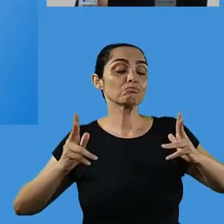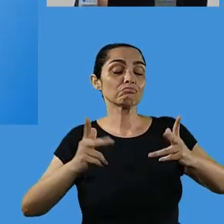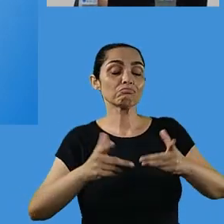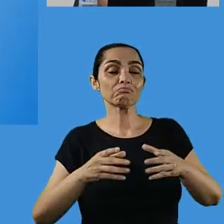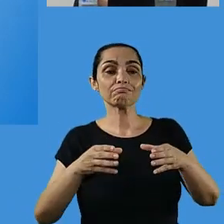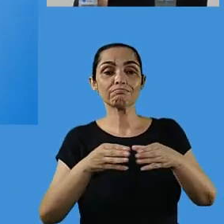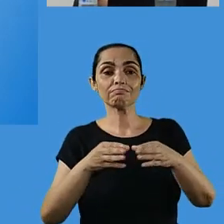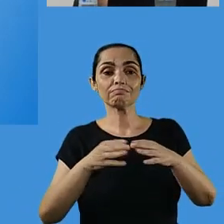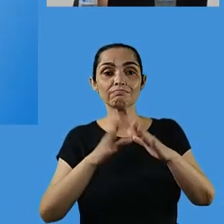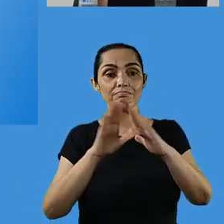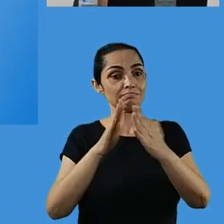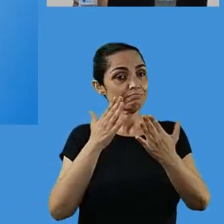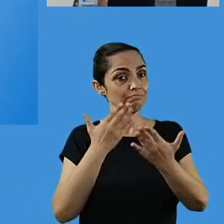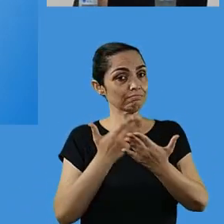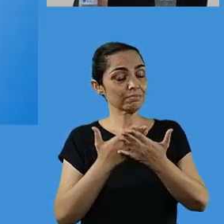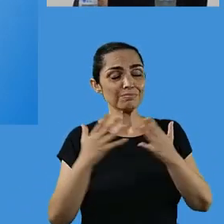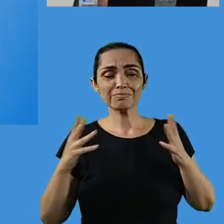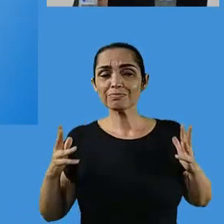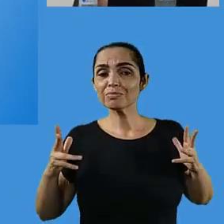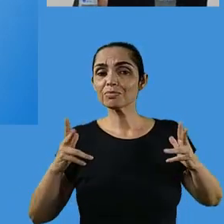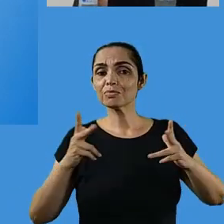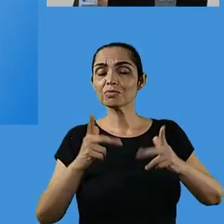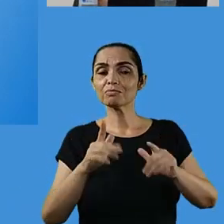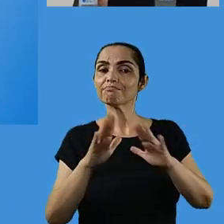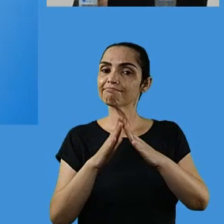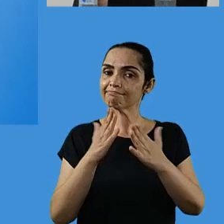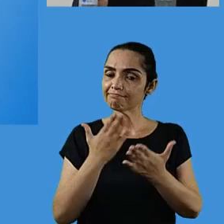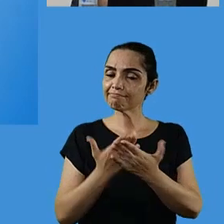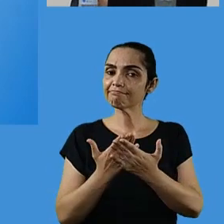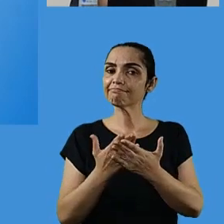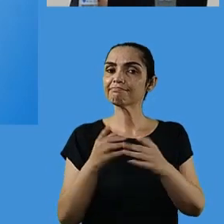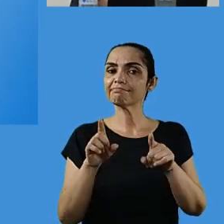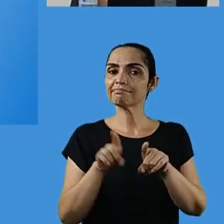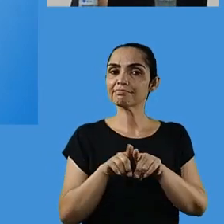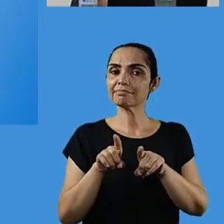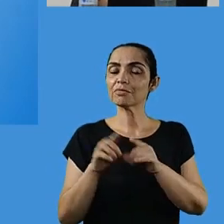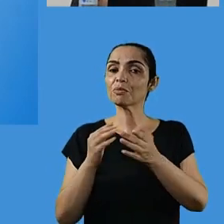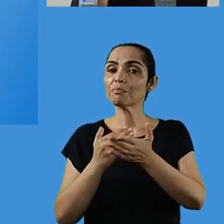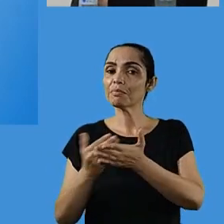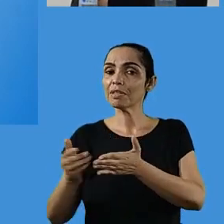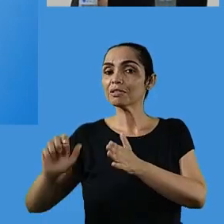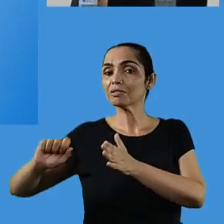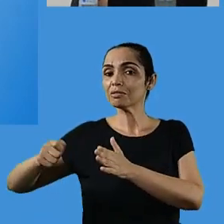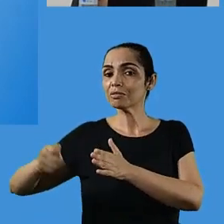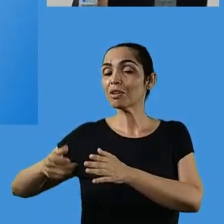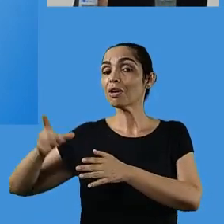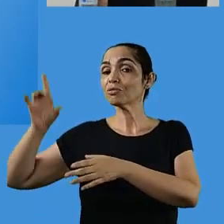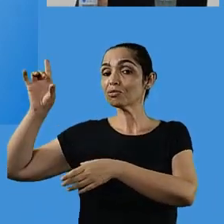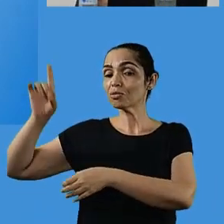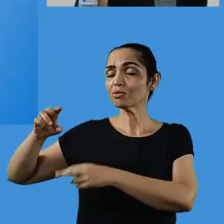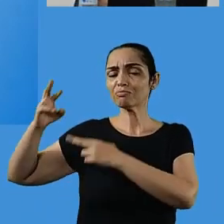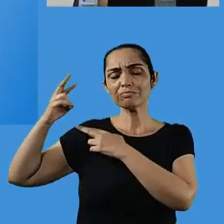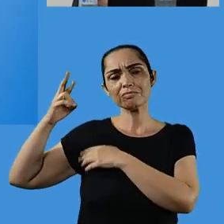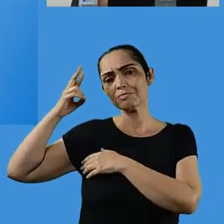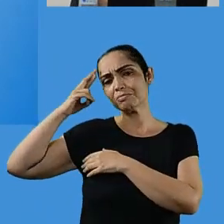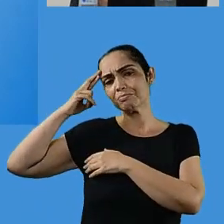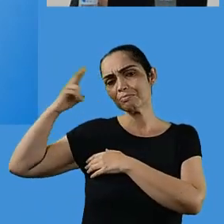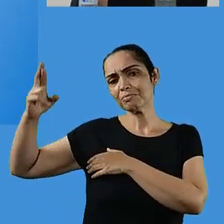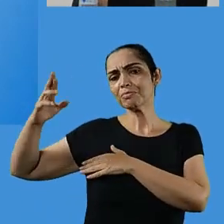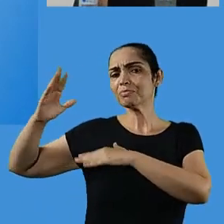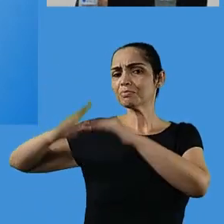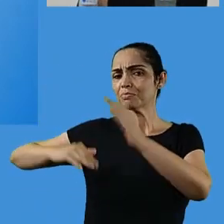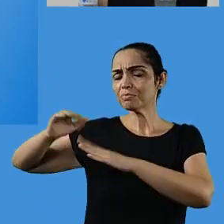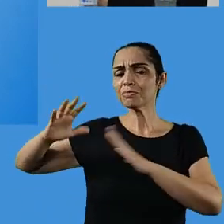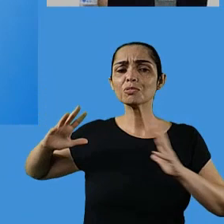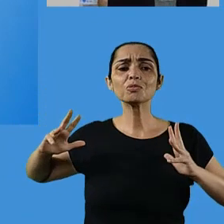cabe a todos nós da unidade escolar, desde o porteiro até a direção escolar, a todos os profissionais que atuam dentro da